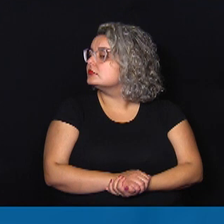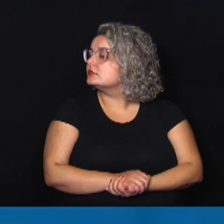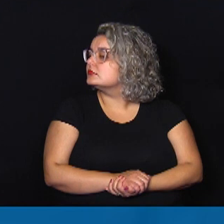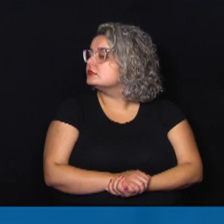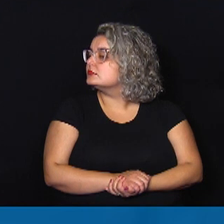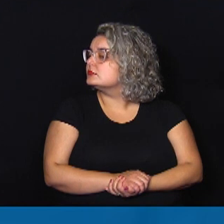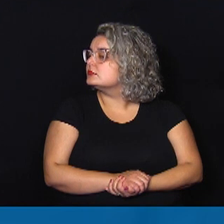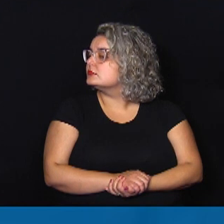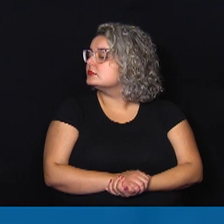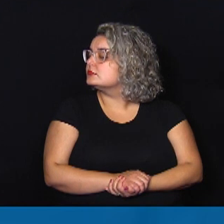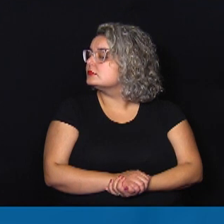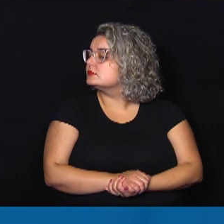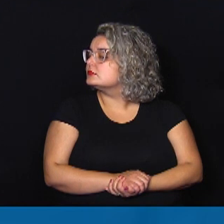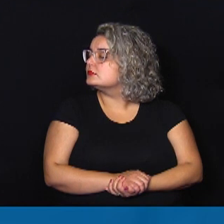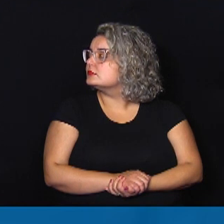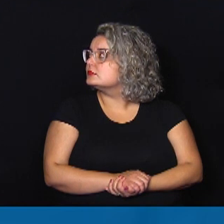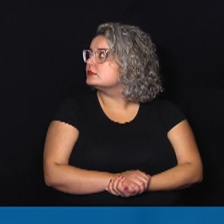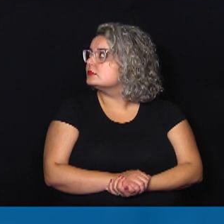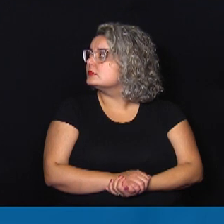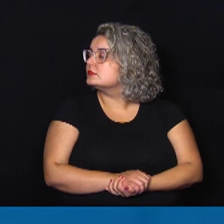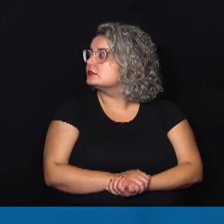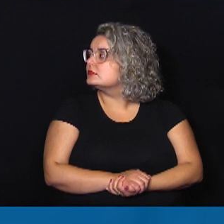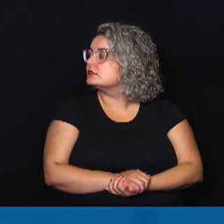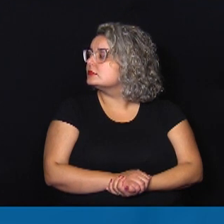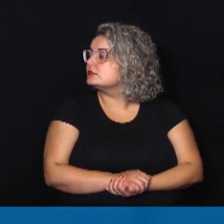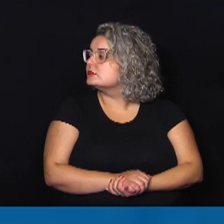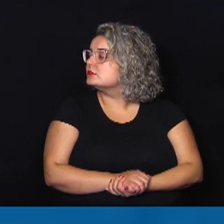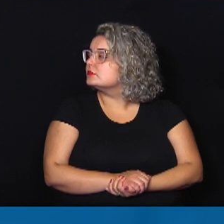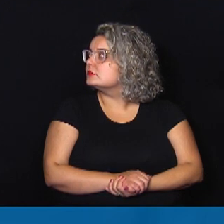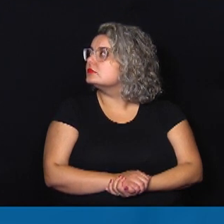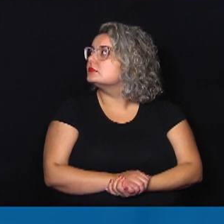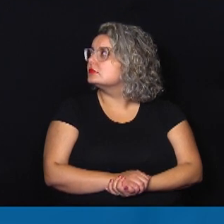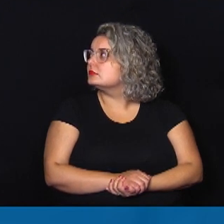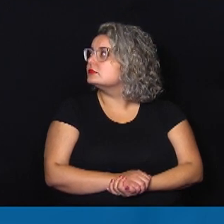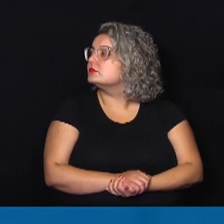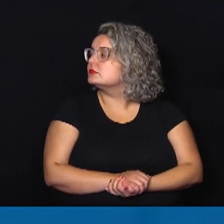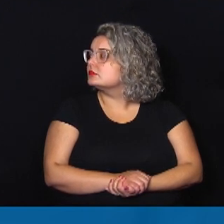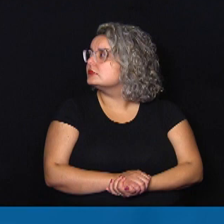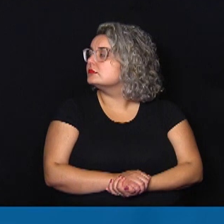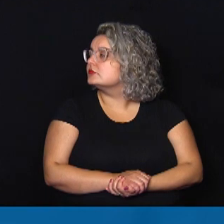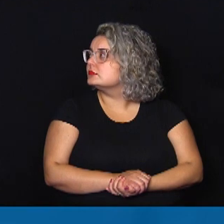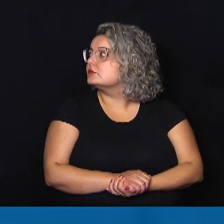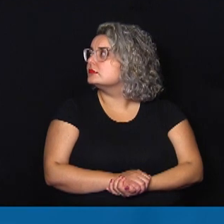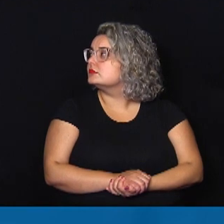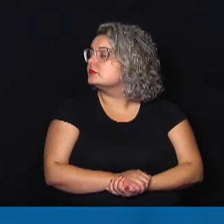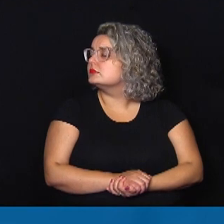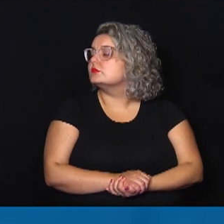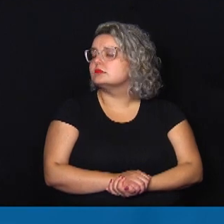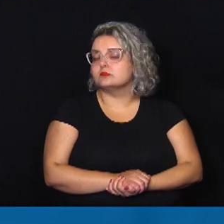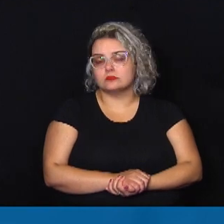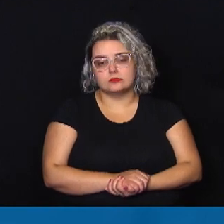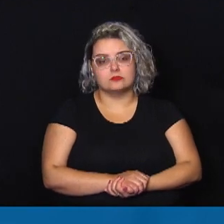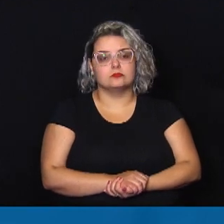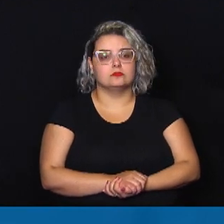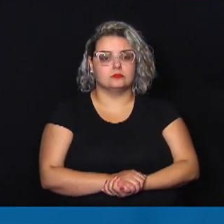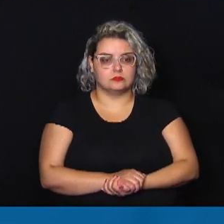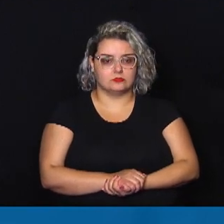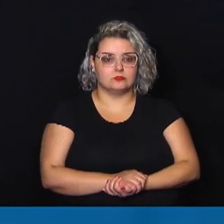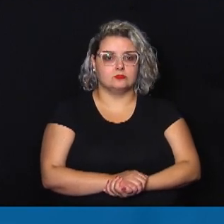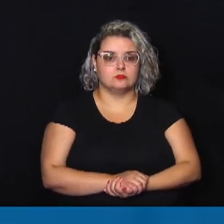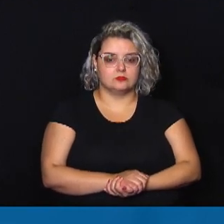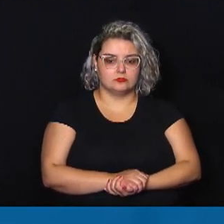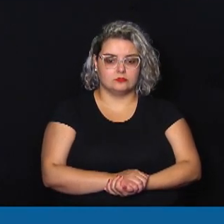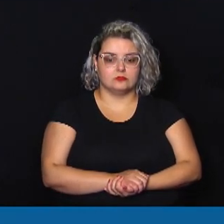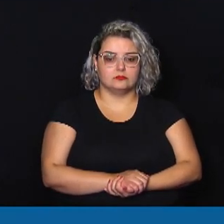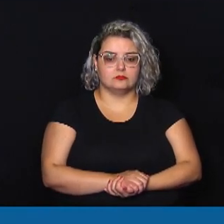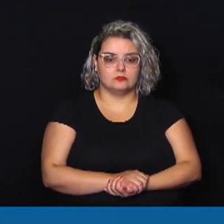DIC 3, DIC 6, São Quirino e Centro de Referência, IST e HIV AIDS.